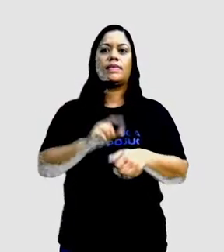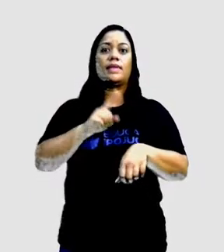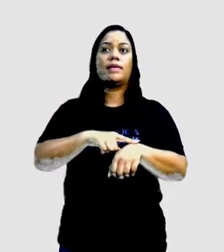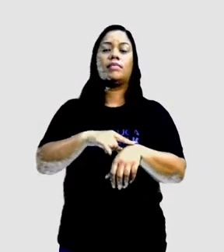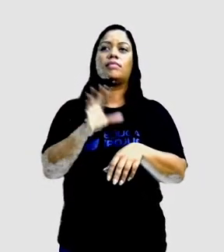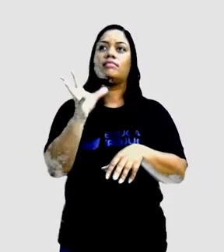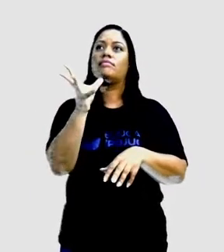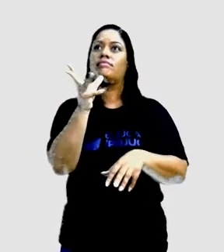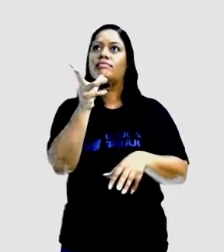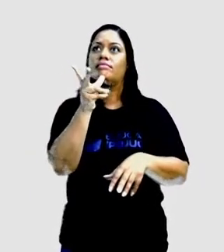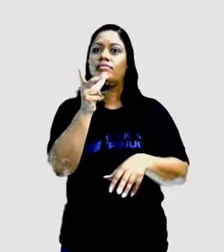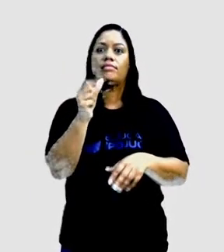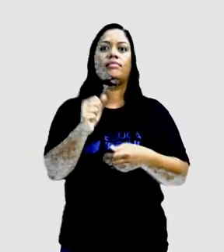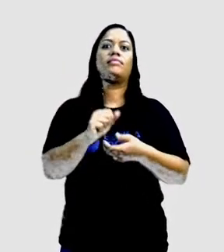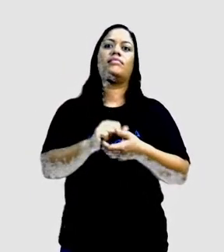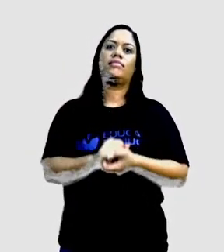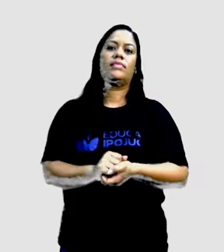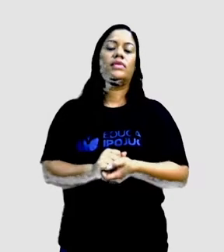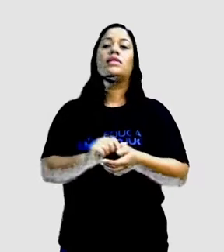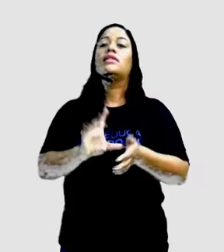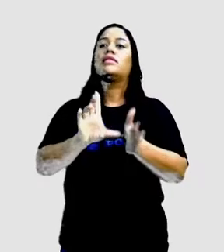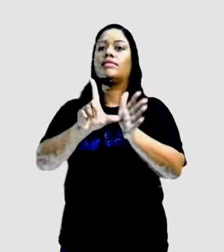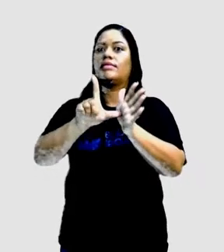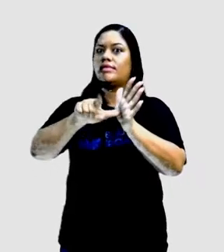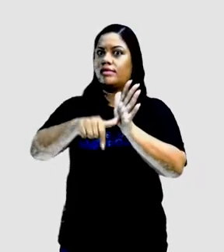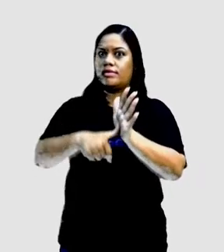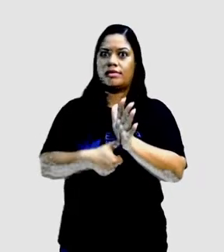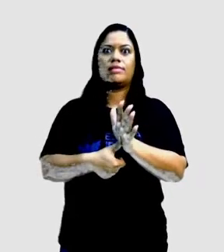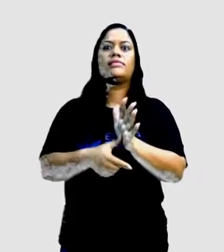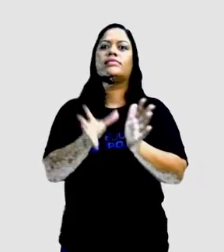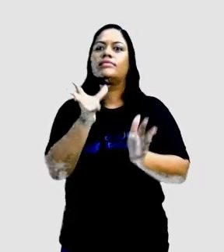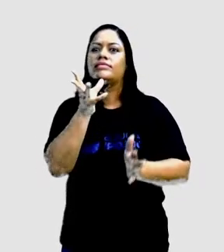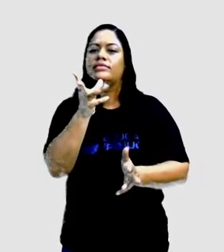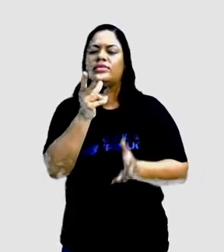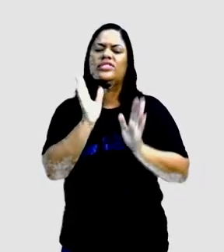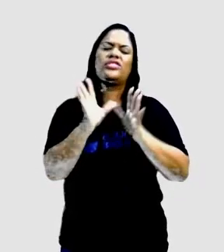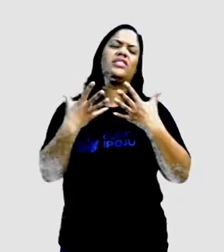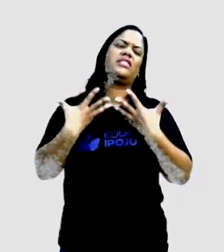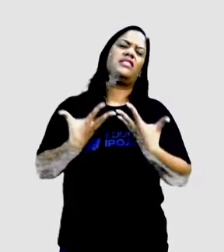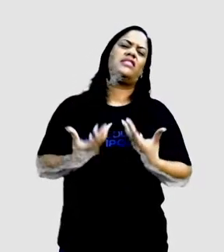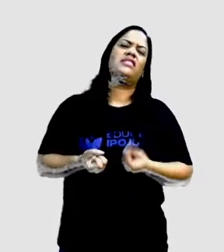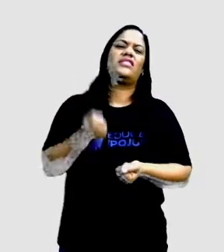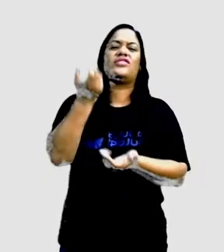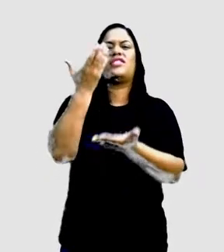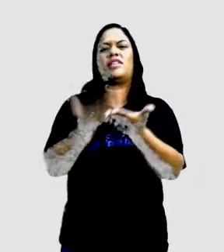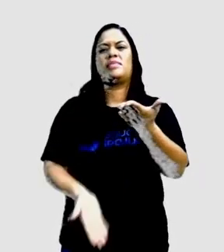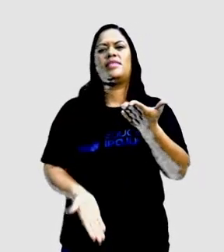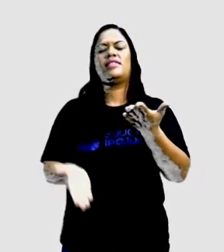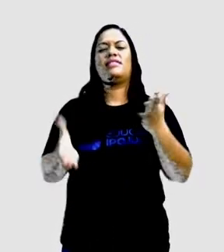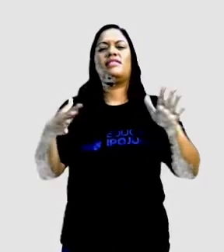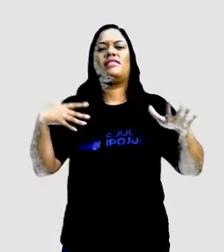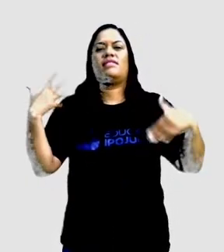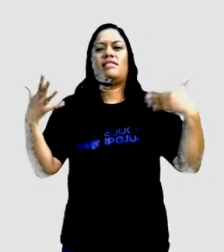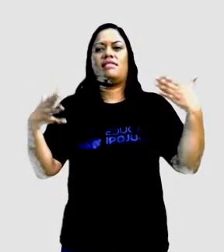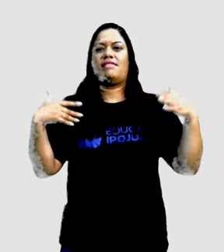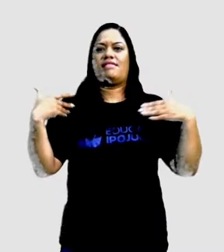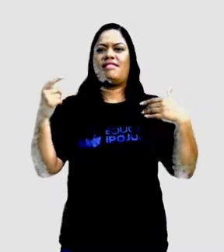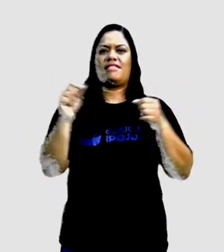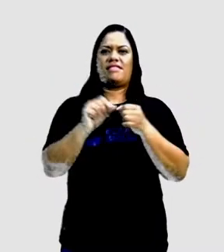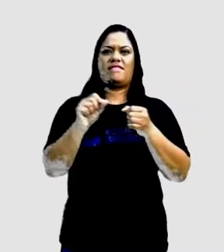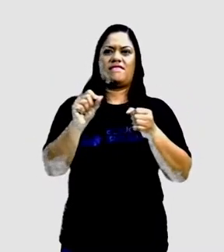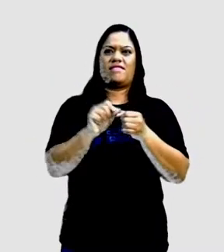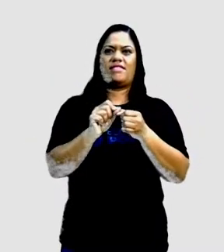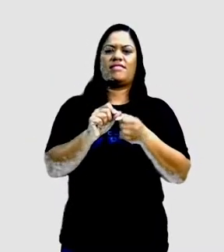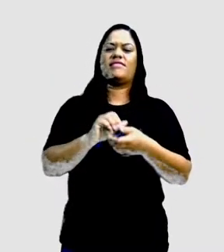tempo, bem depressa. Não atrasa, não demora. Que já estou muito cansado. Já perdi toda a alegria de fazer meu